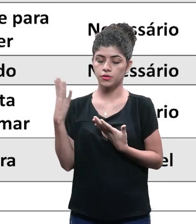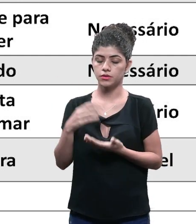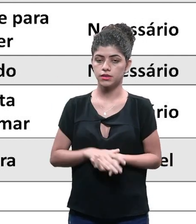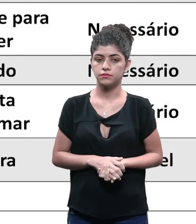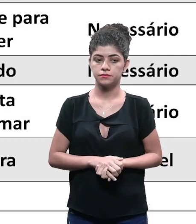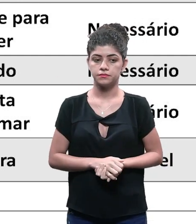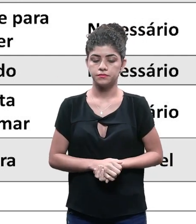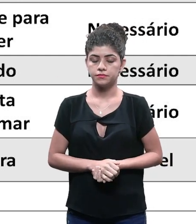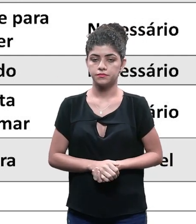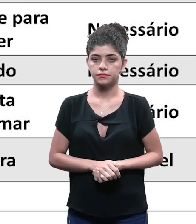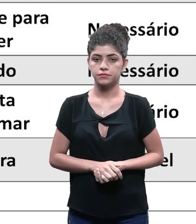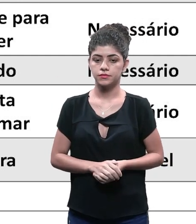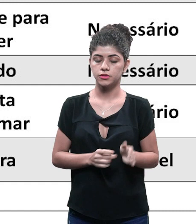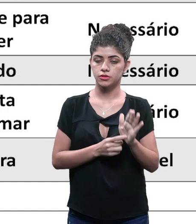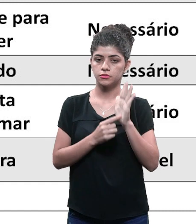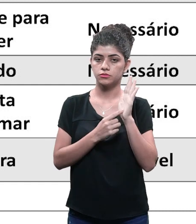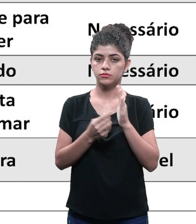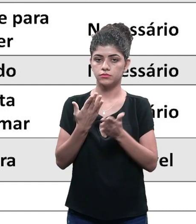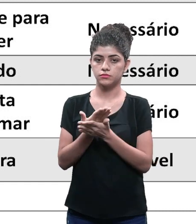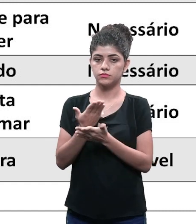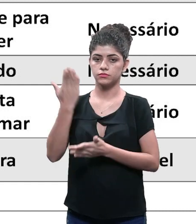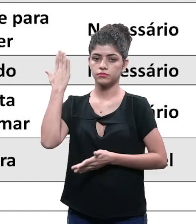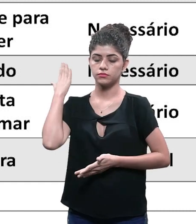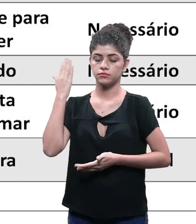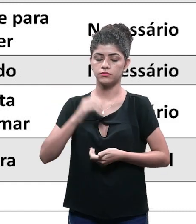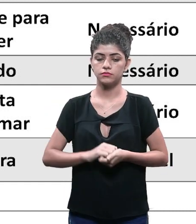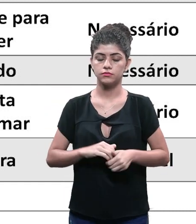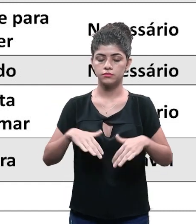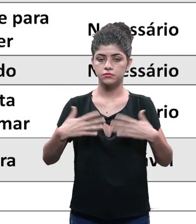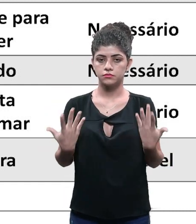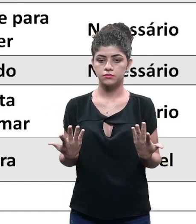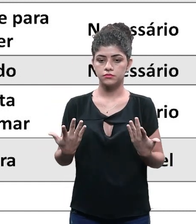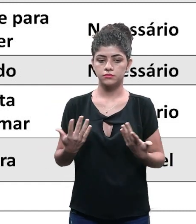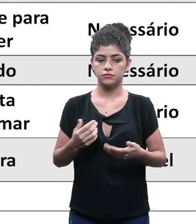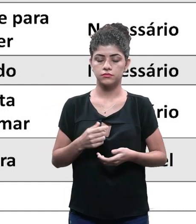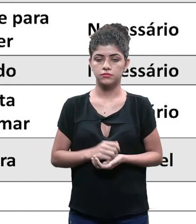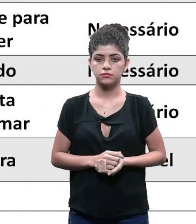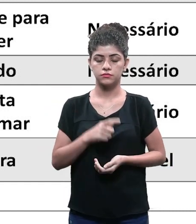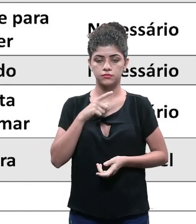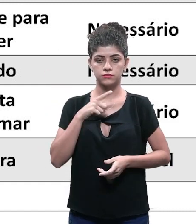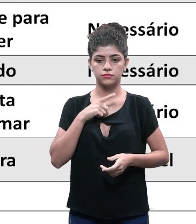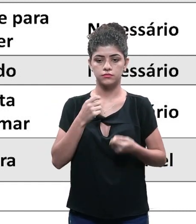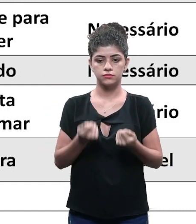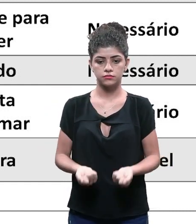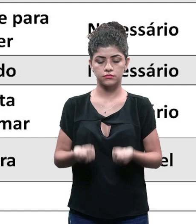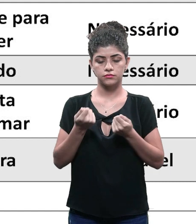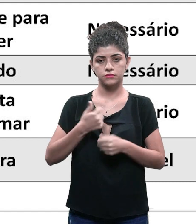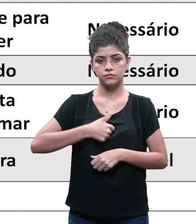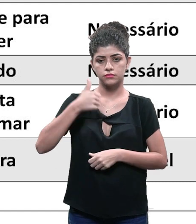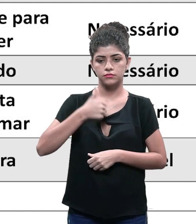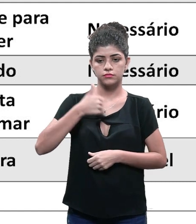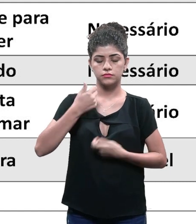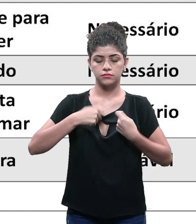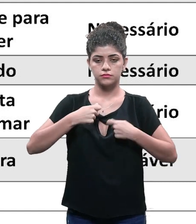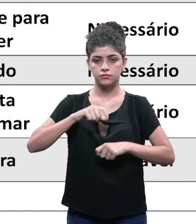do peso de porta, que é isso que a gente apresentou na aula passada, certo? Quais são os requisitos projetuais para esse peso de porta?